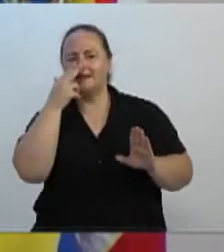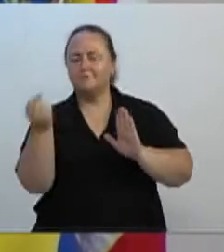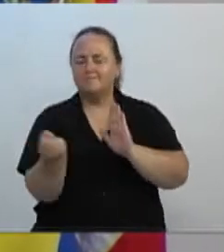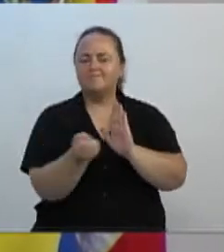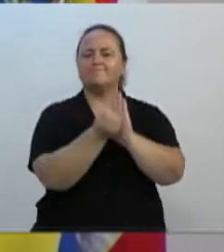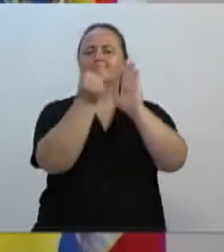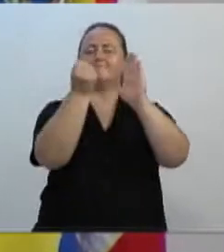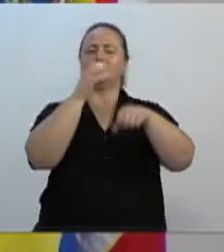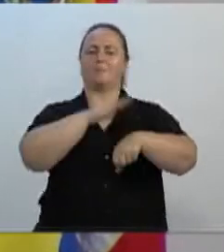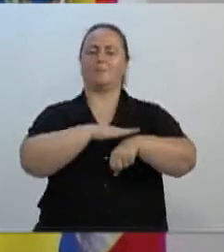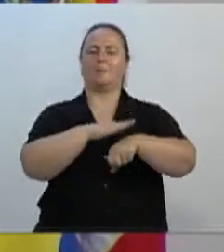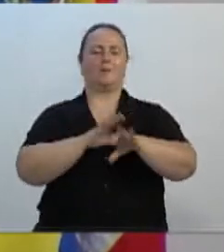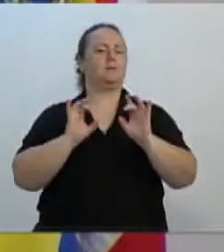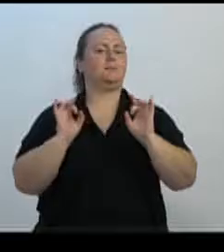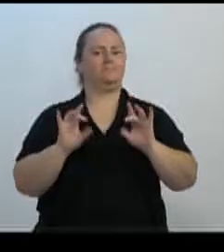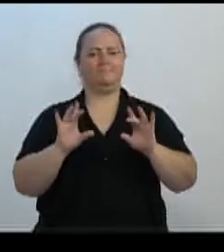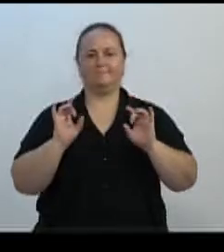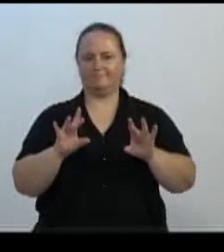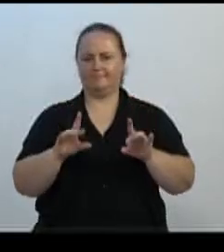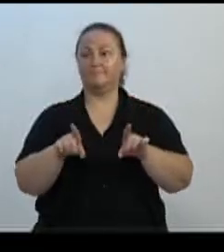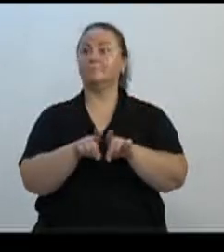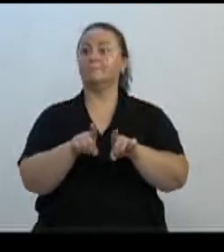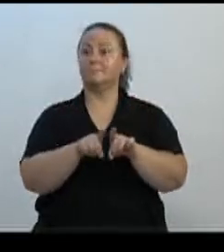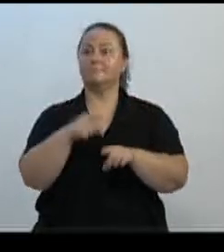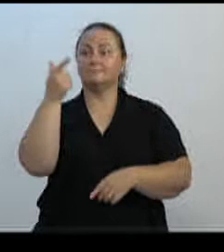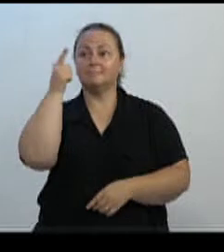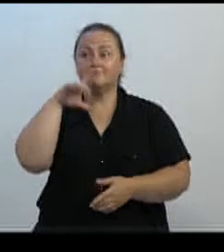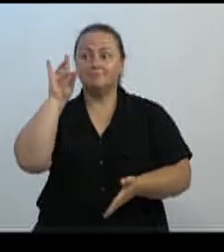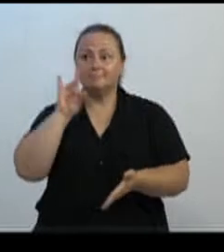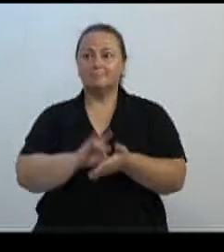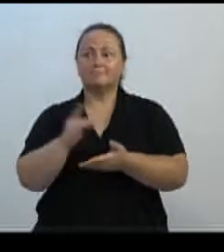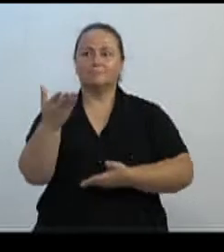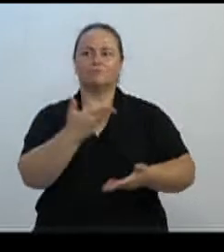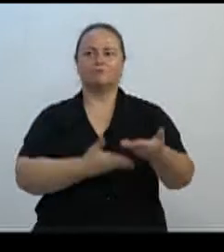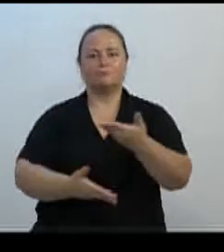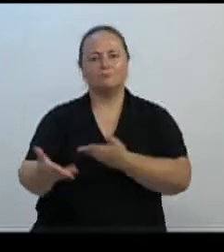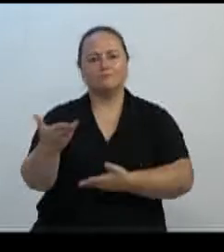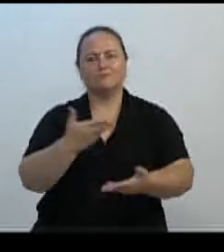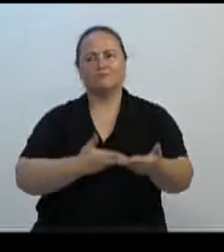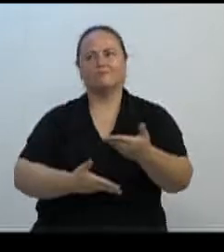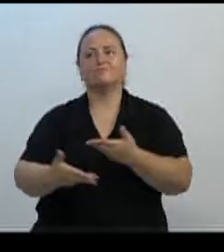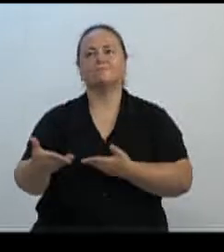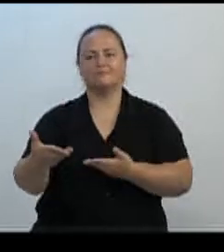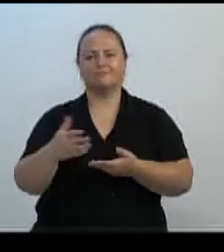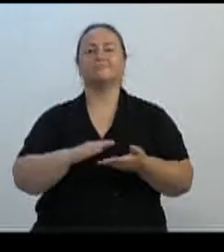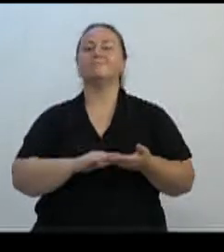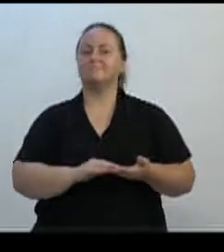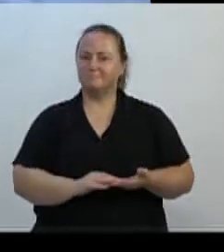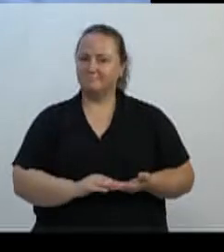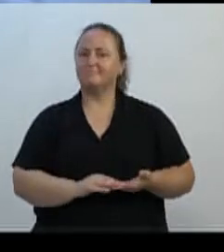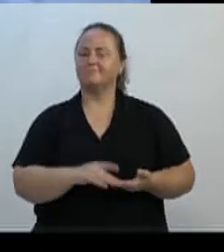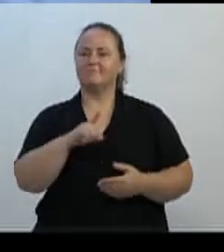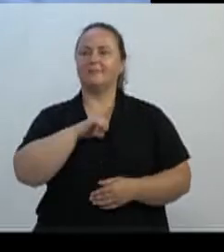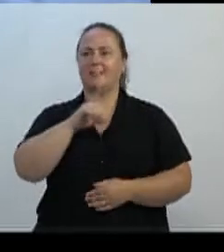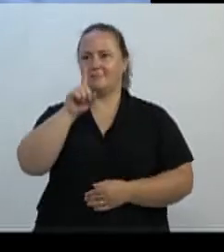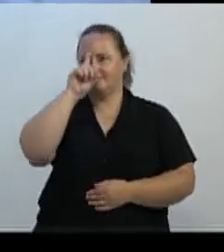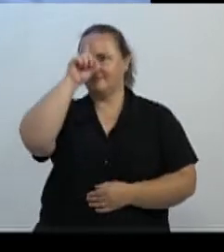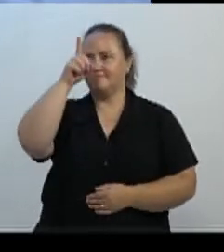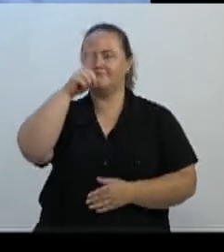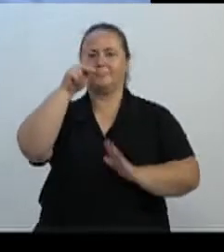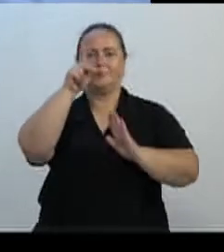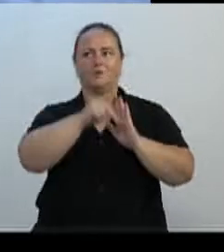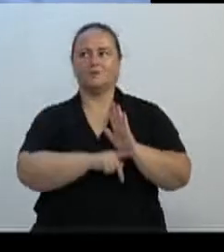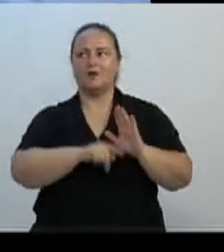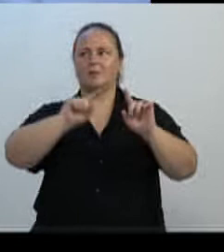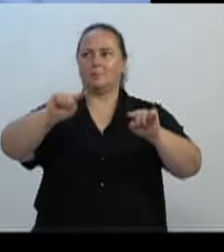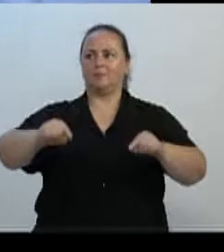e também compartilhar com a comunidade as ideias, os projetos e os desafios